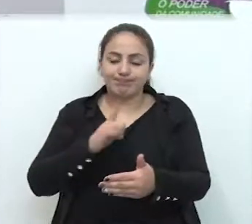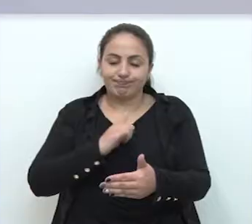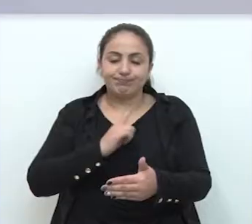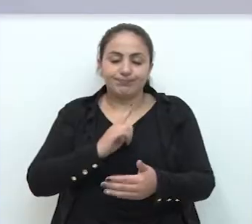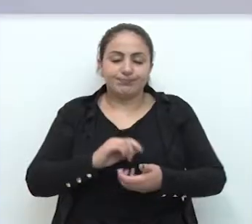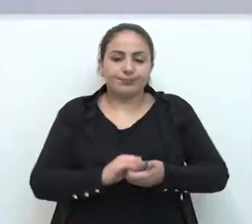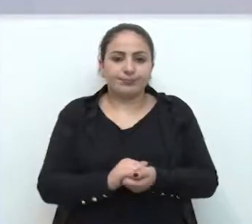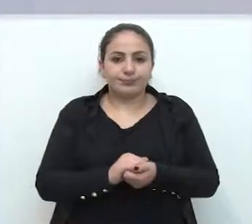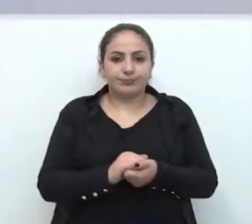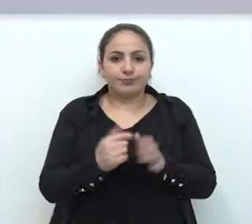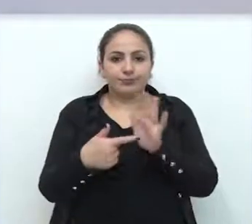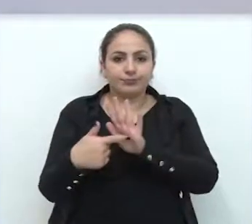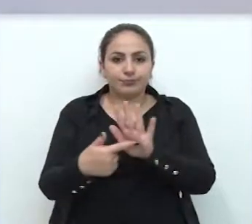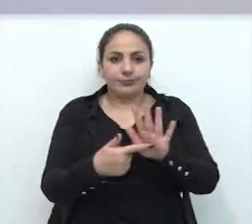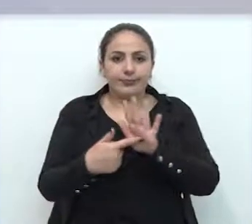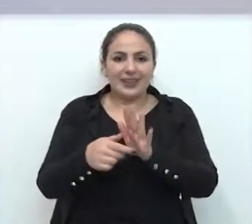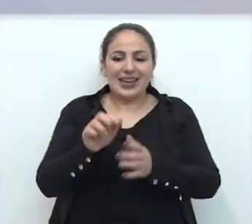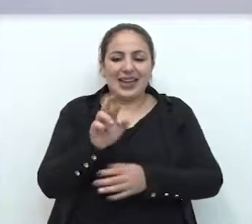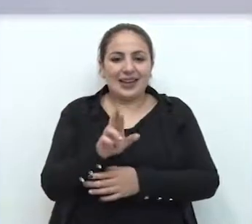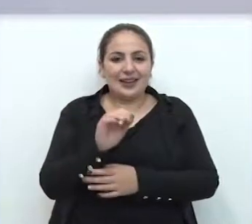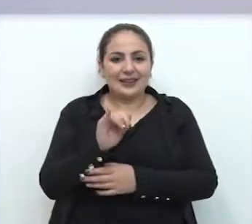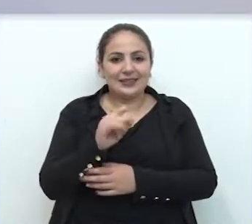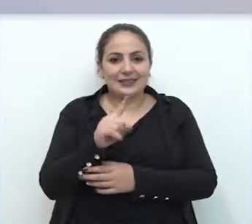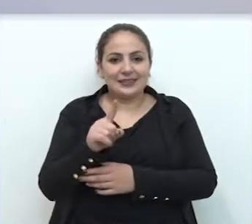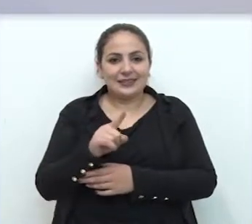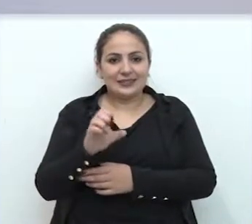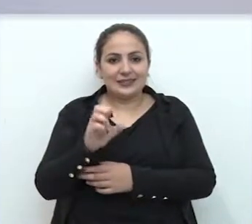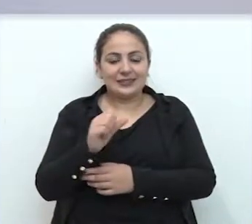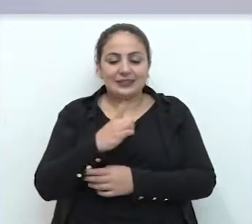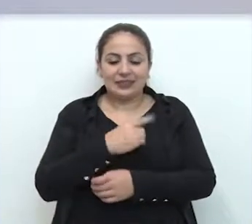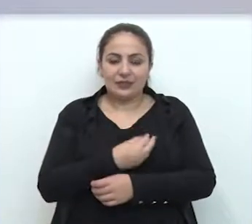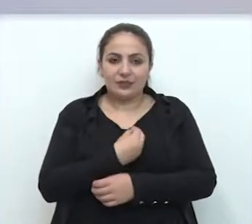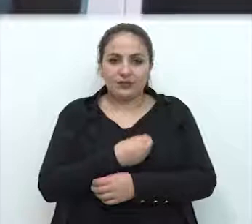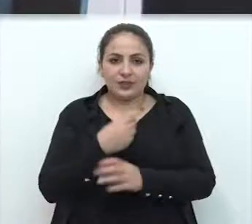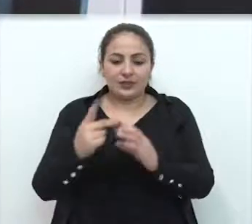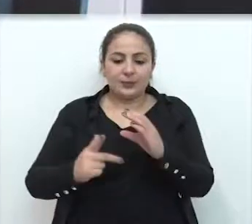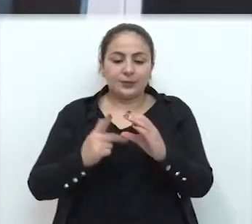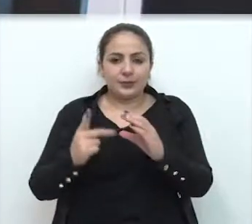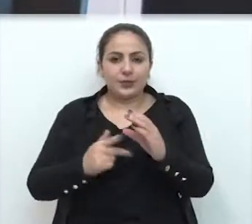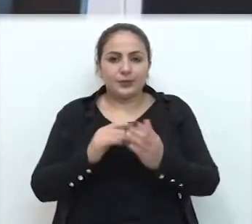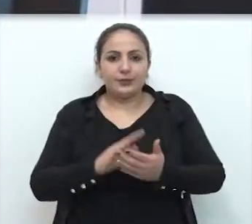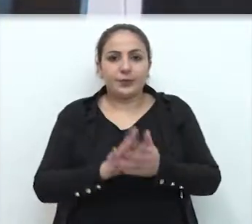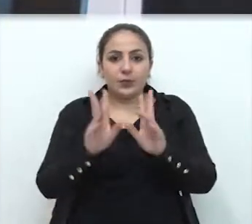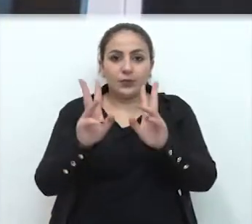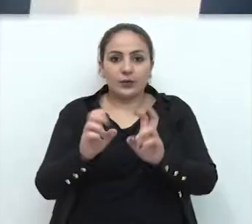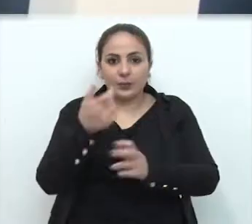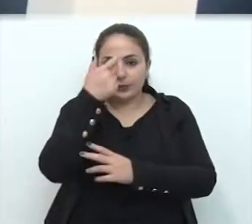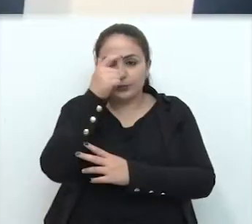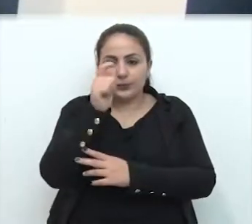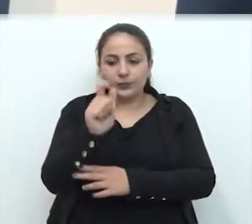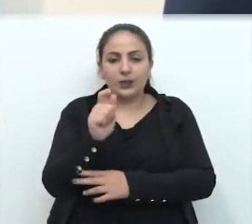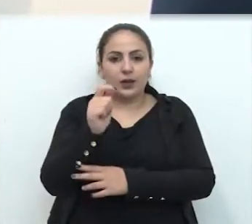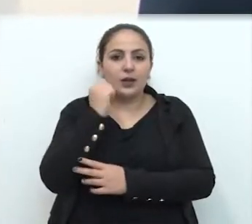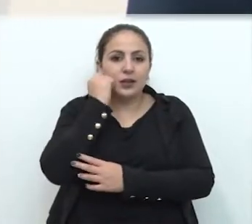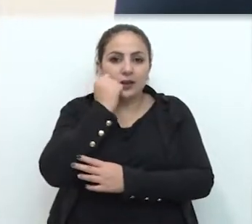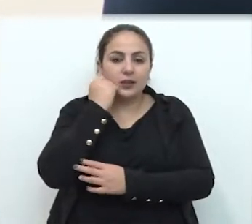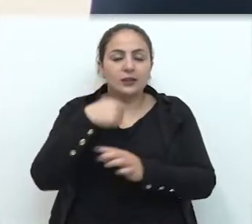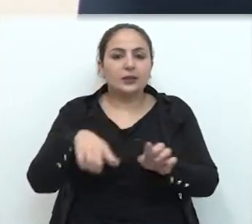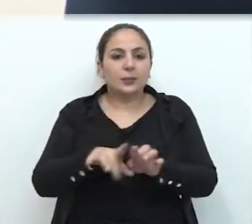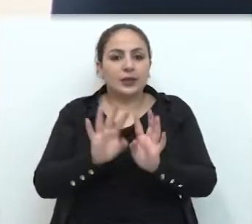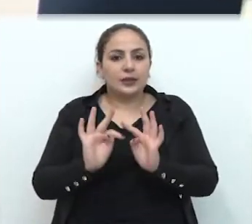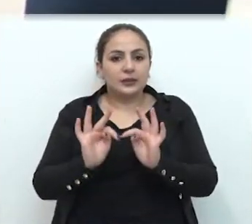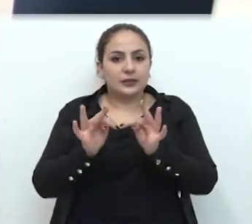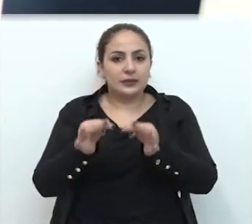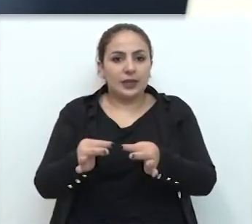temos. Exposição Raízes está na Câmara de Vereadores. Com o tema da Consciência Negra e com a